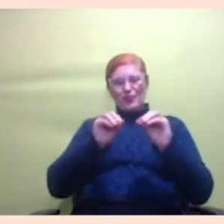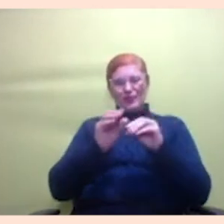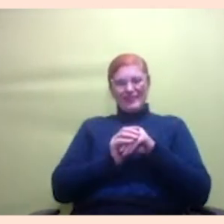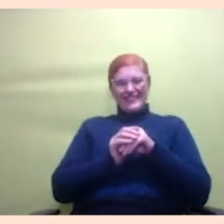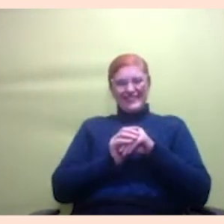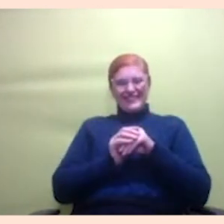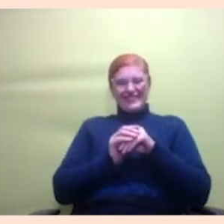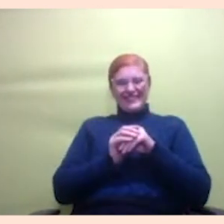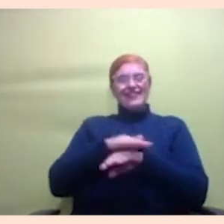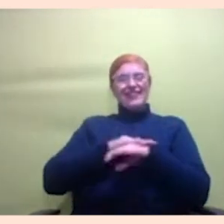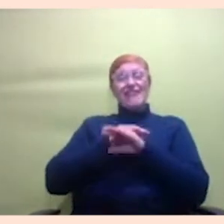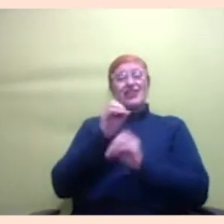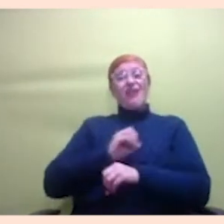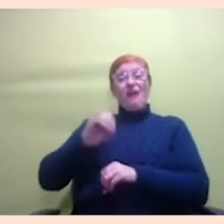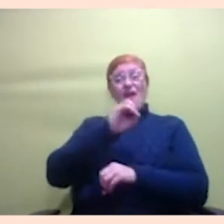foi lindo